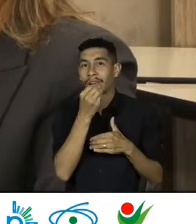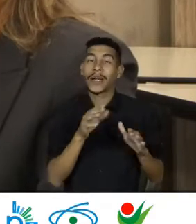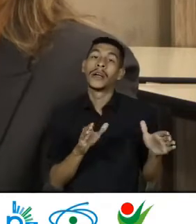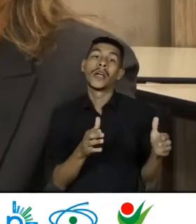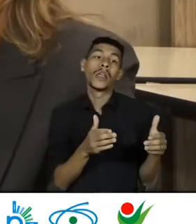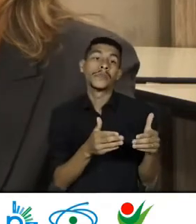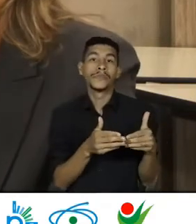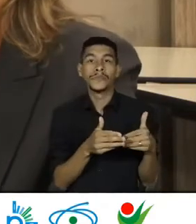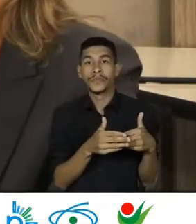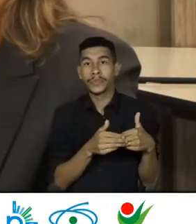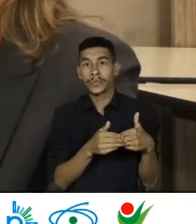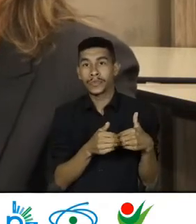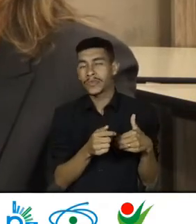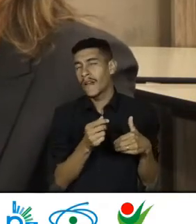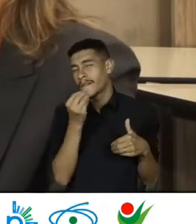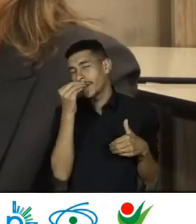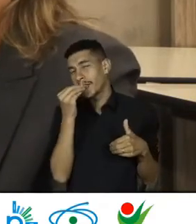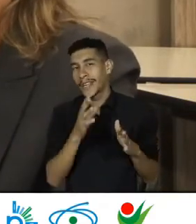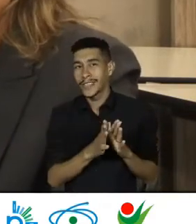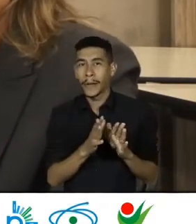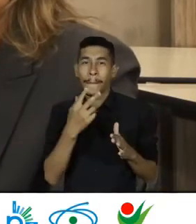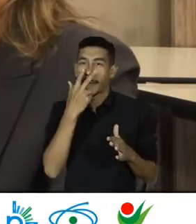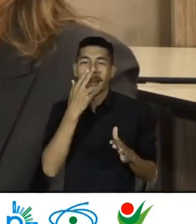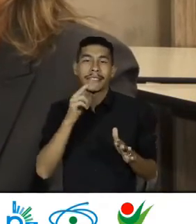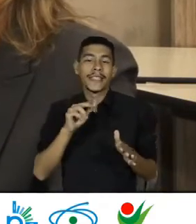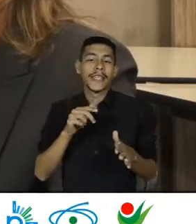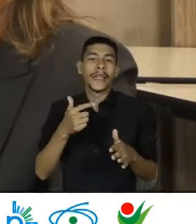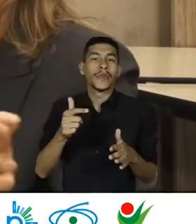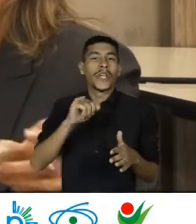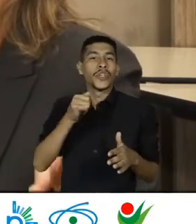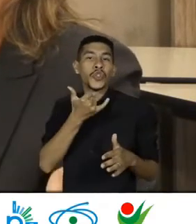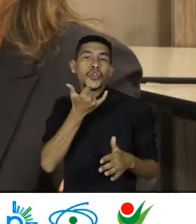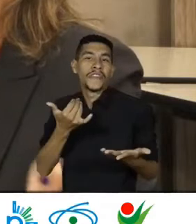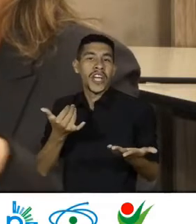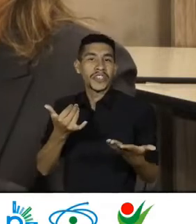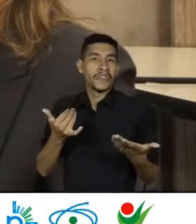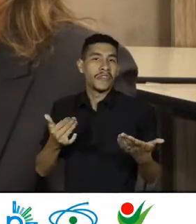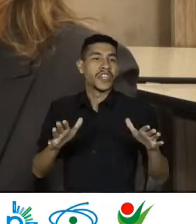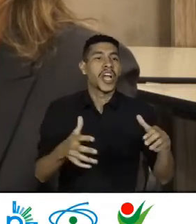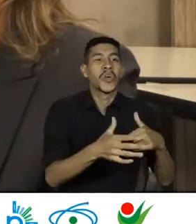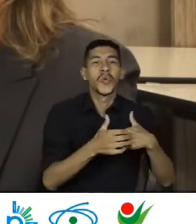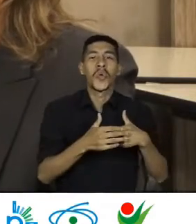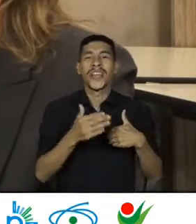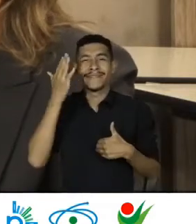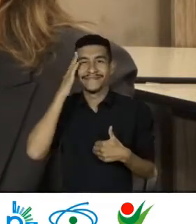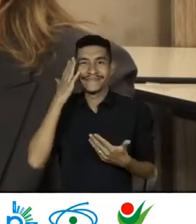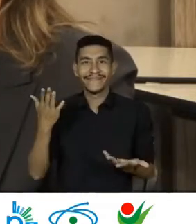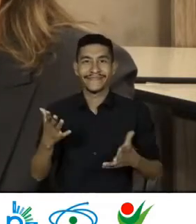acolhimento Assim Porque parece Que não é Justificável Acolher Por aquele motivo